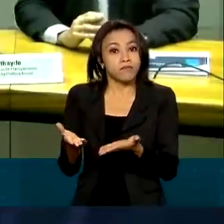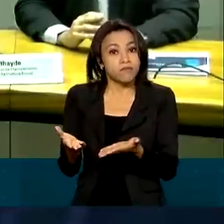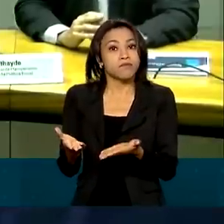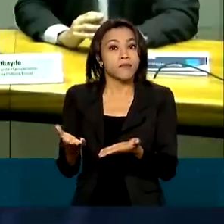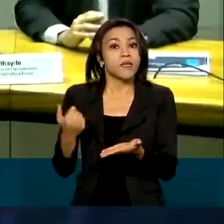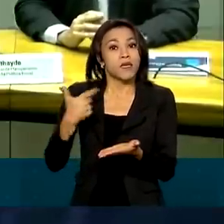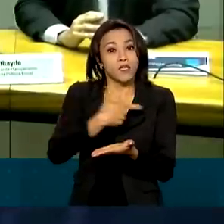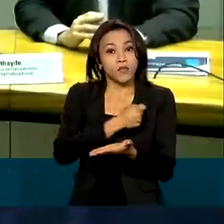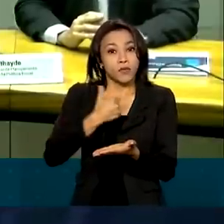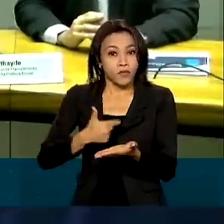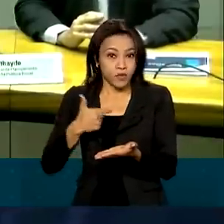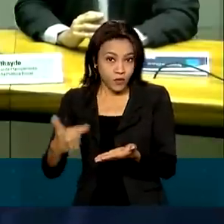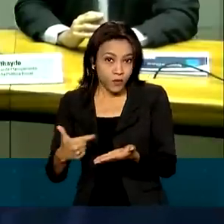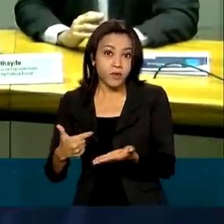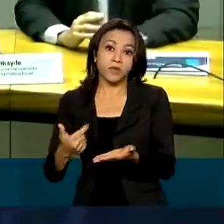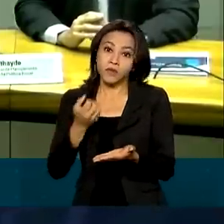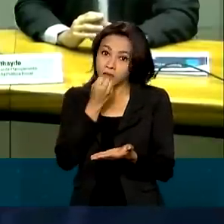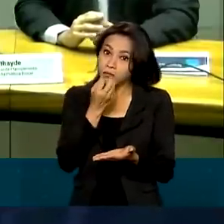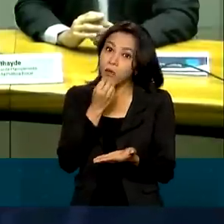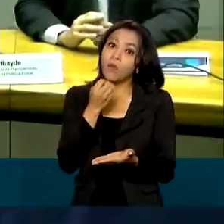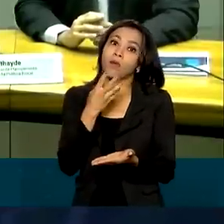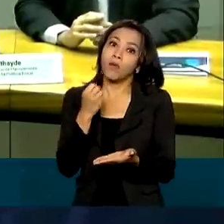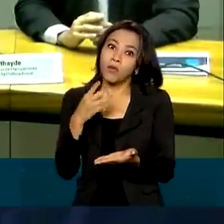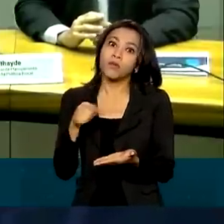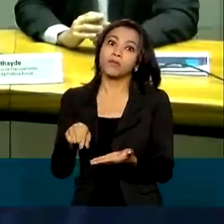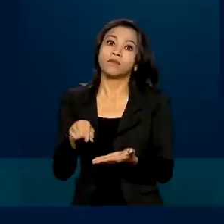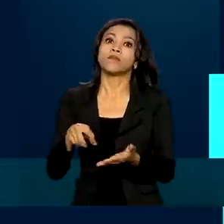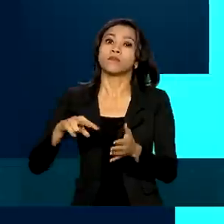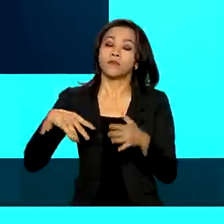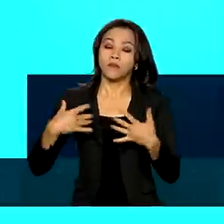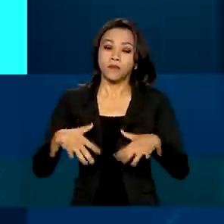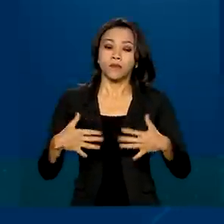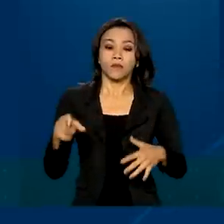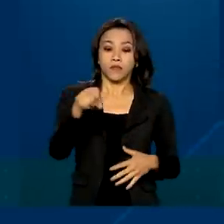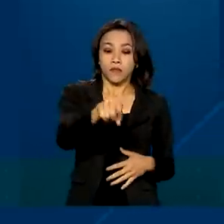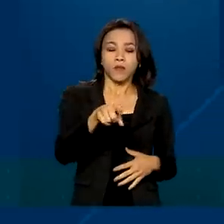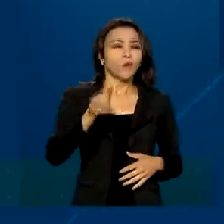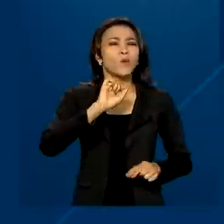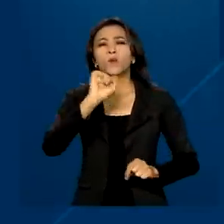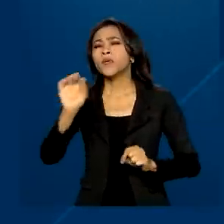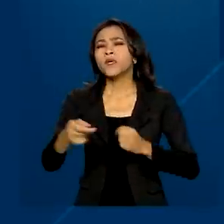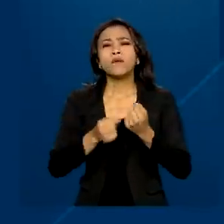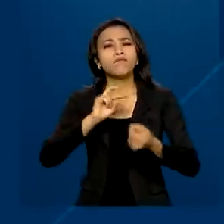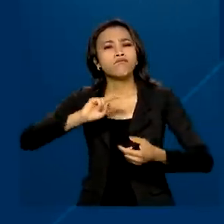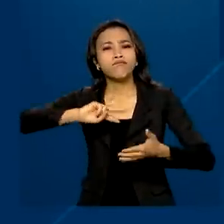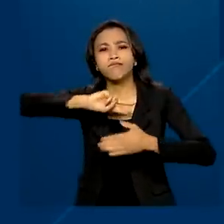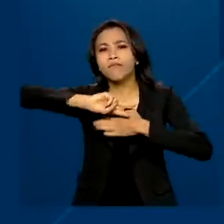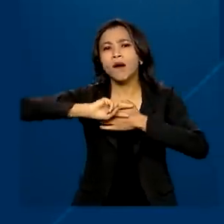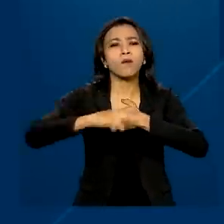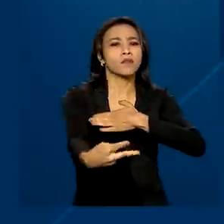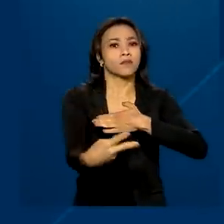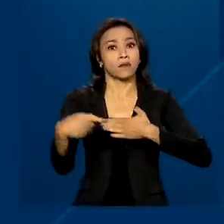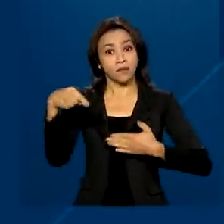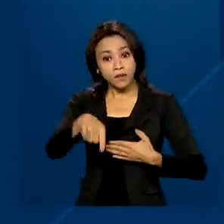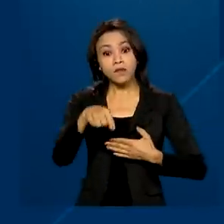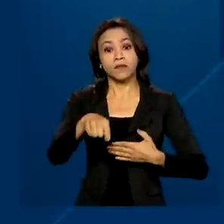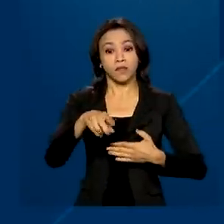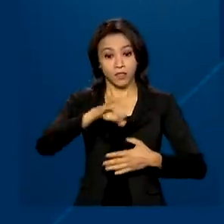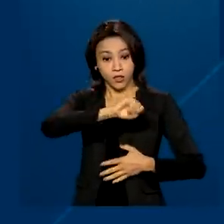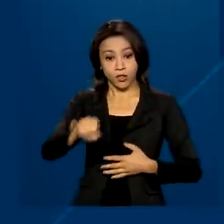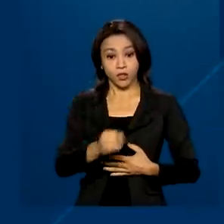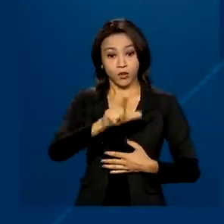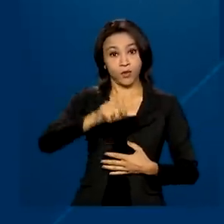em 2022 é bastante significativo. Entre os fatores que impulsionaram as receitas em julho deste ano